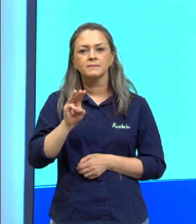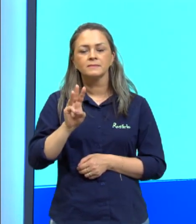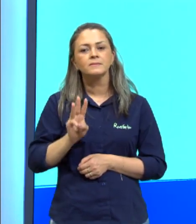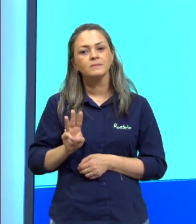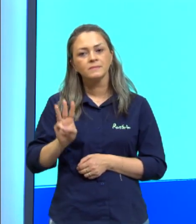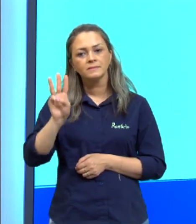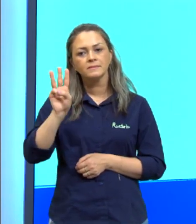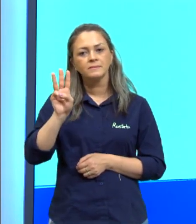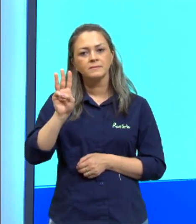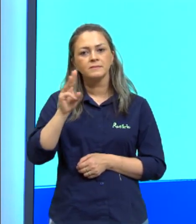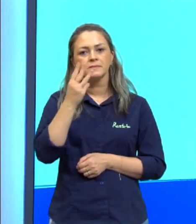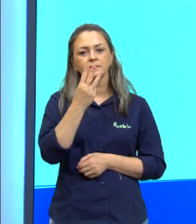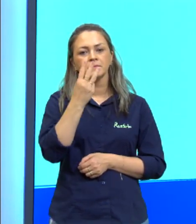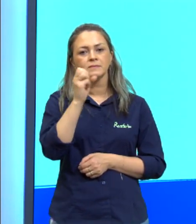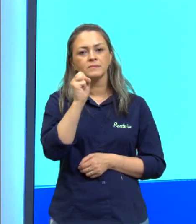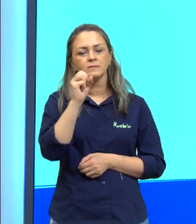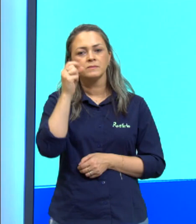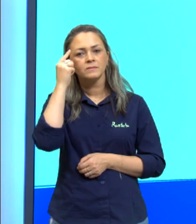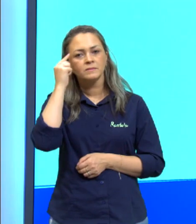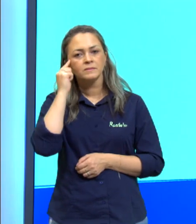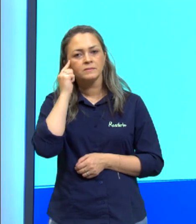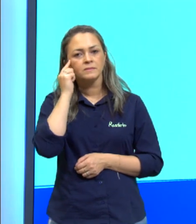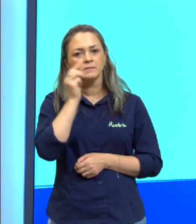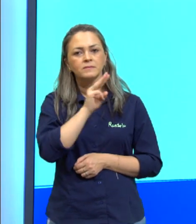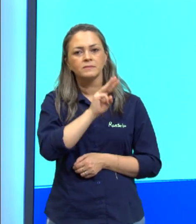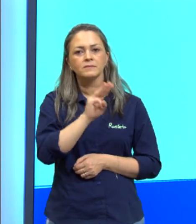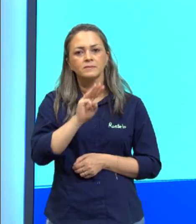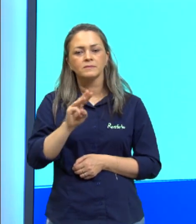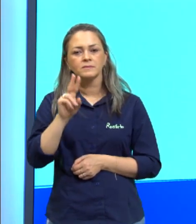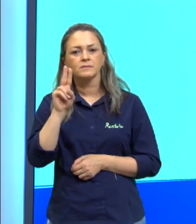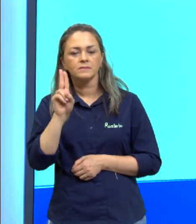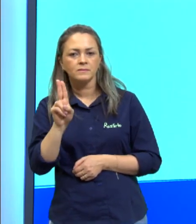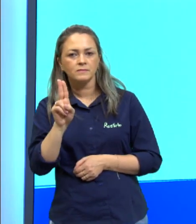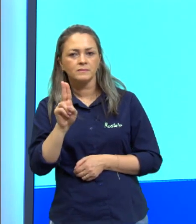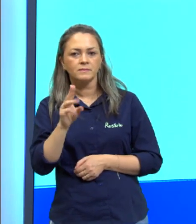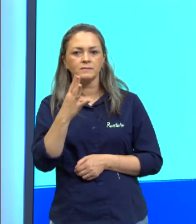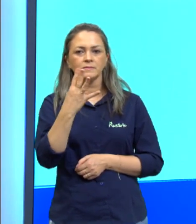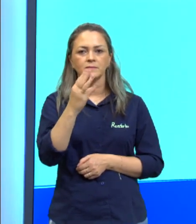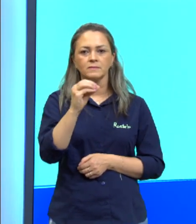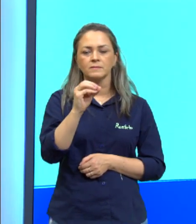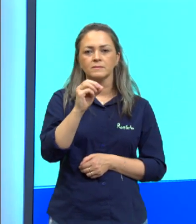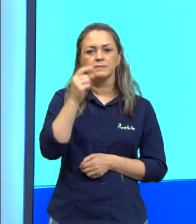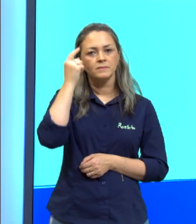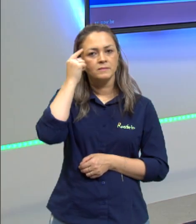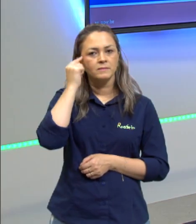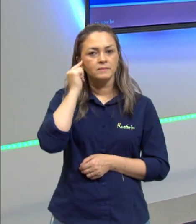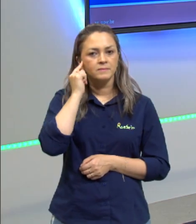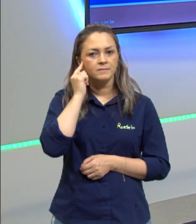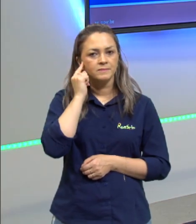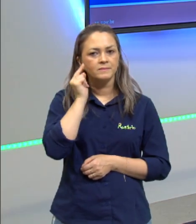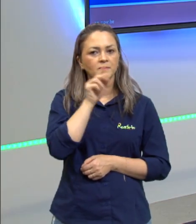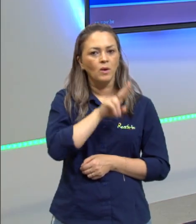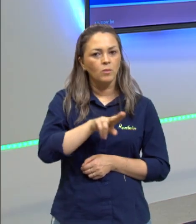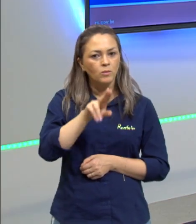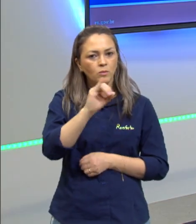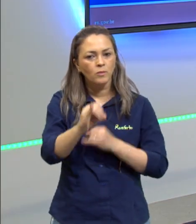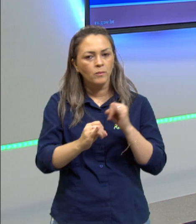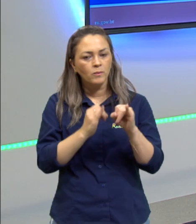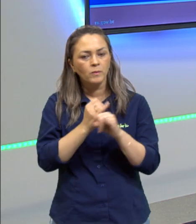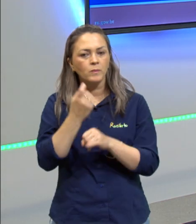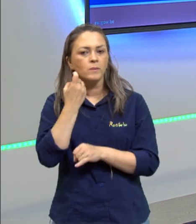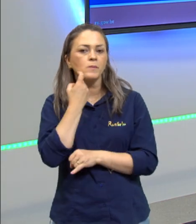minutos. E no site U, 40. Então, este é o acesso da sexta-feira. No